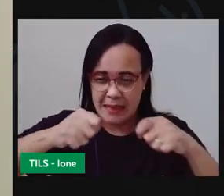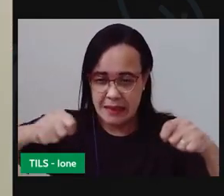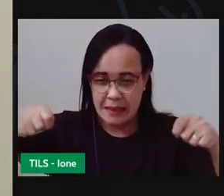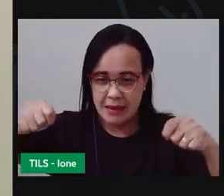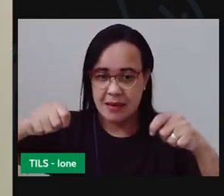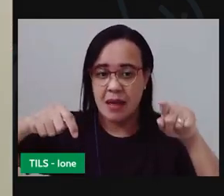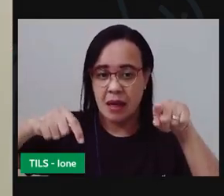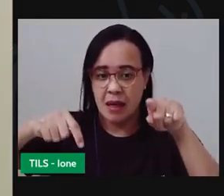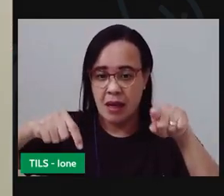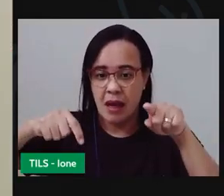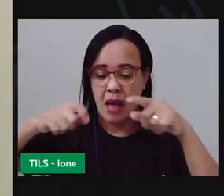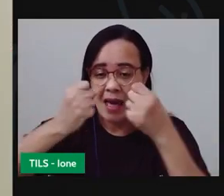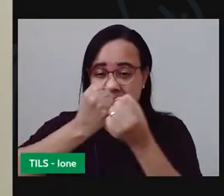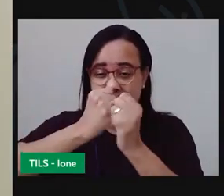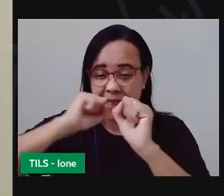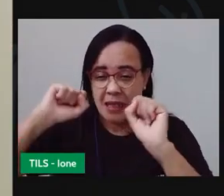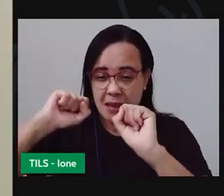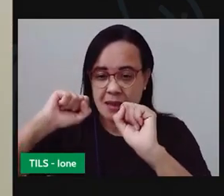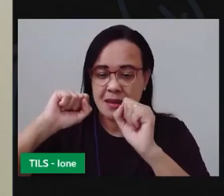tamanho